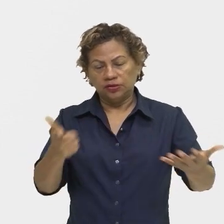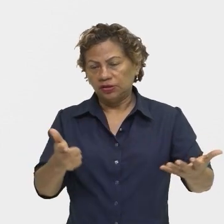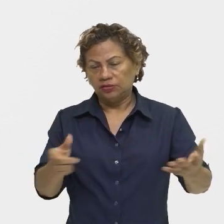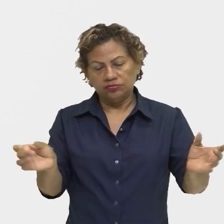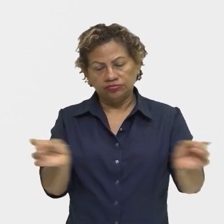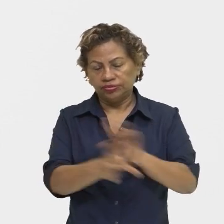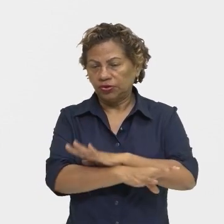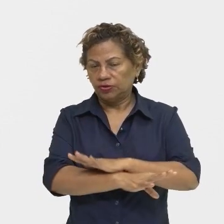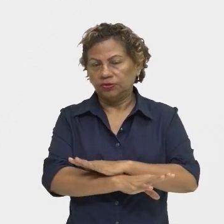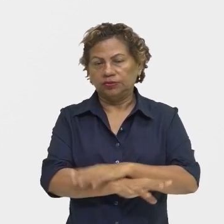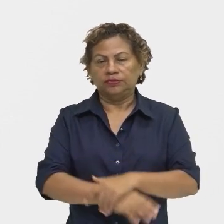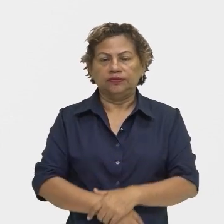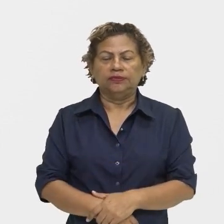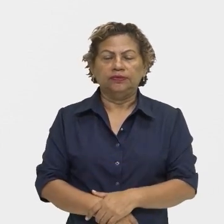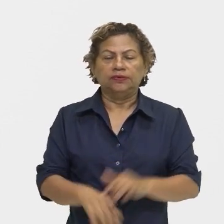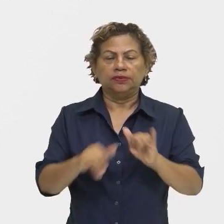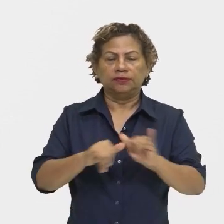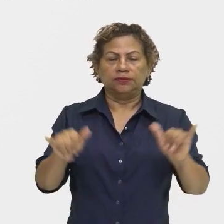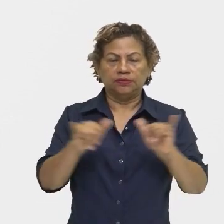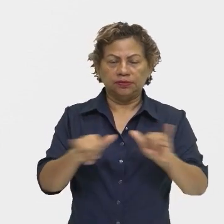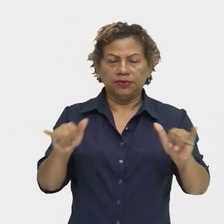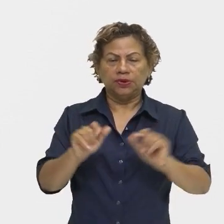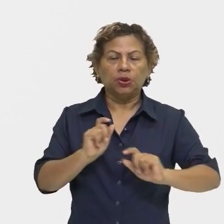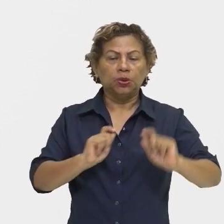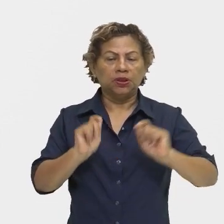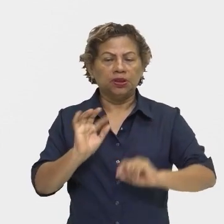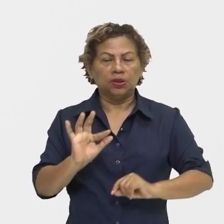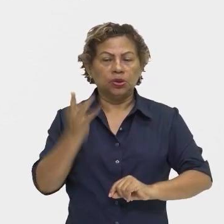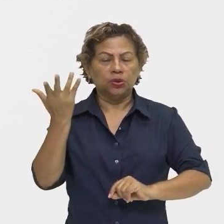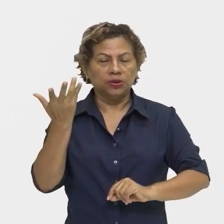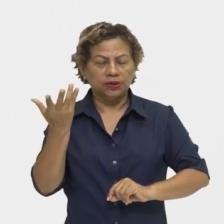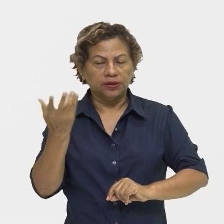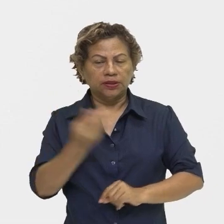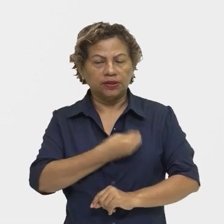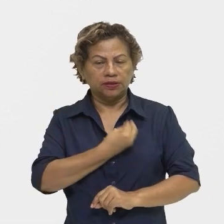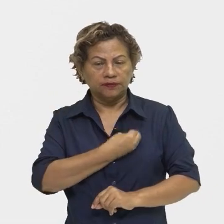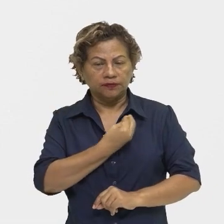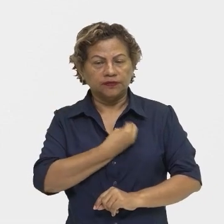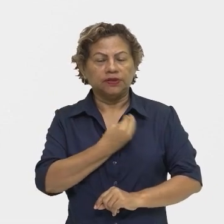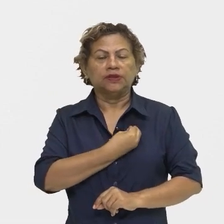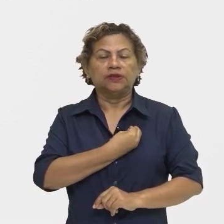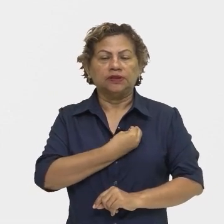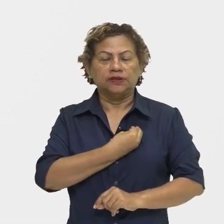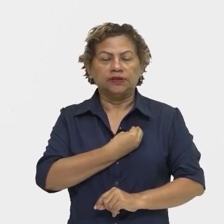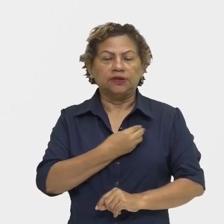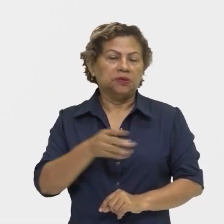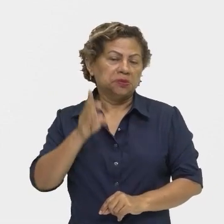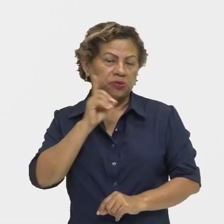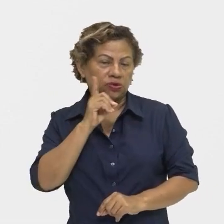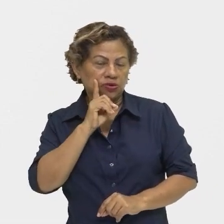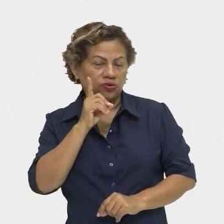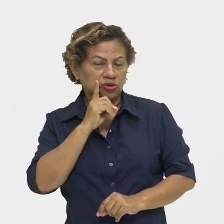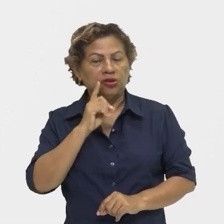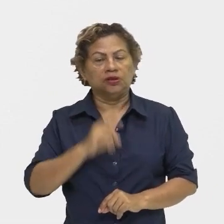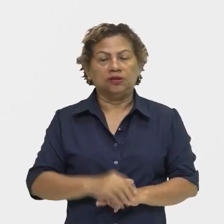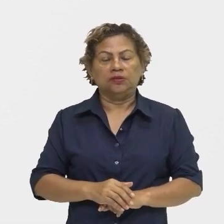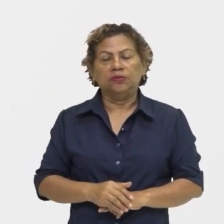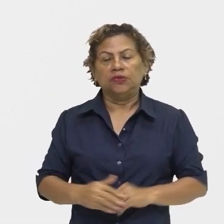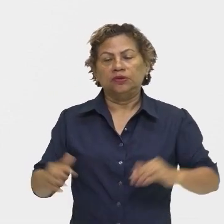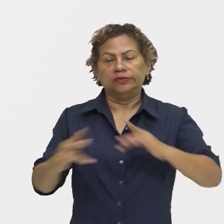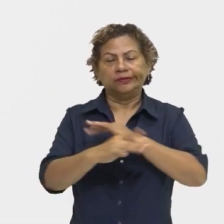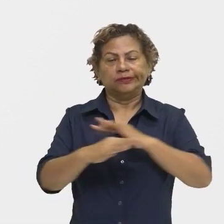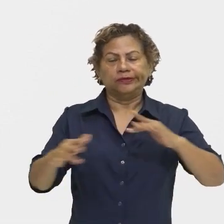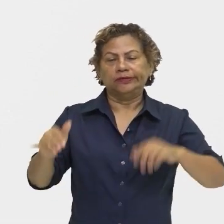missão dele, né? Apresenta informações sobre o que se passa à nossa volta, ou seja, os acontecimentos que acontecem na cidade, no país, no mundo,